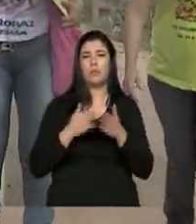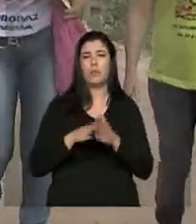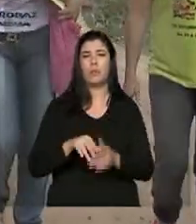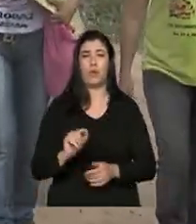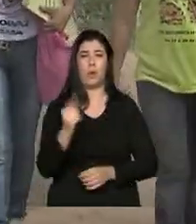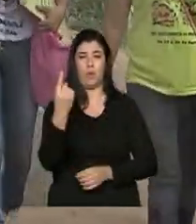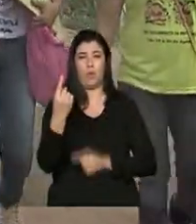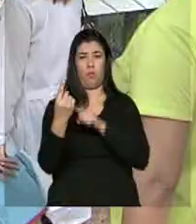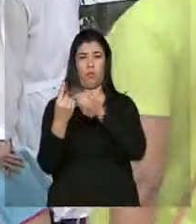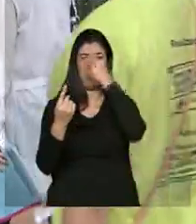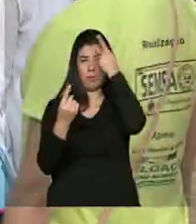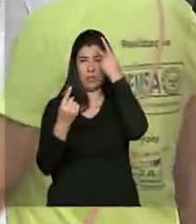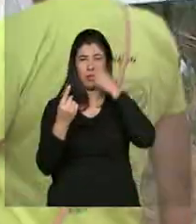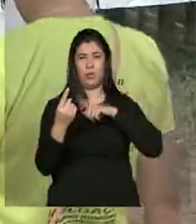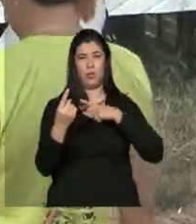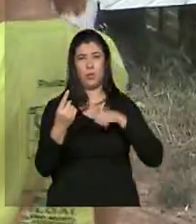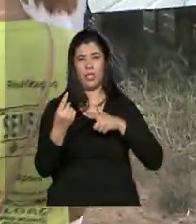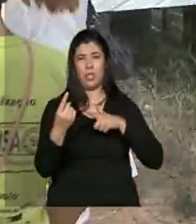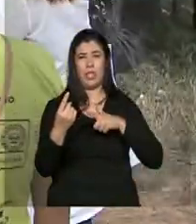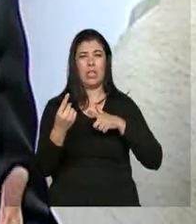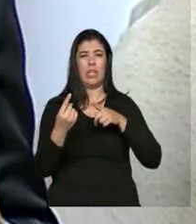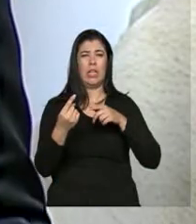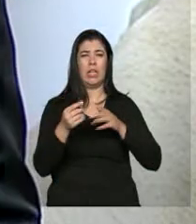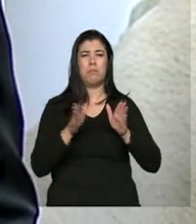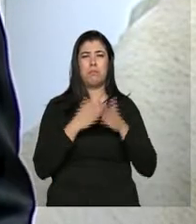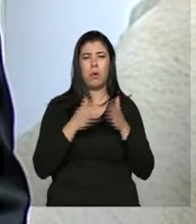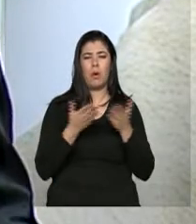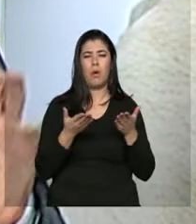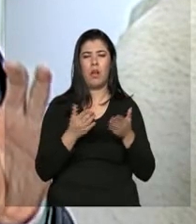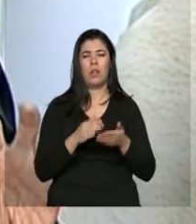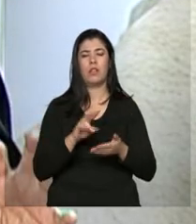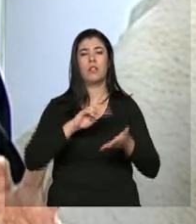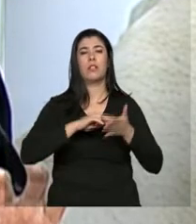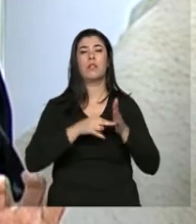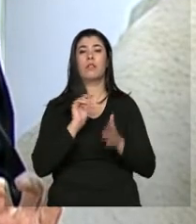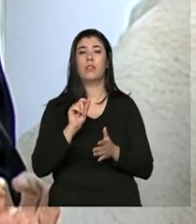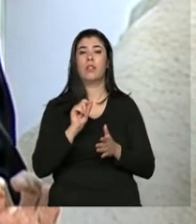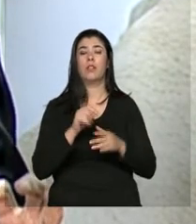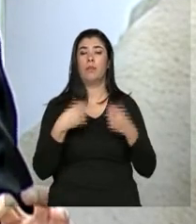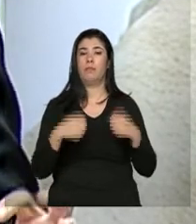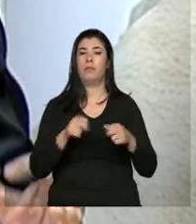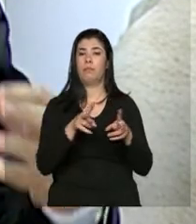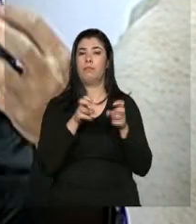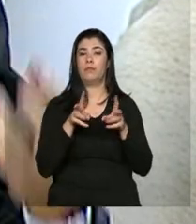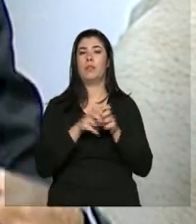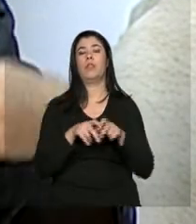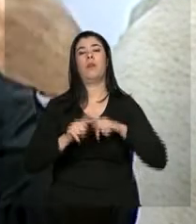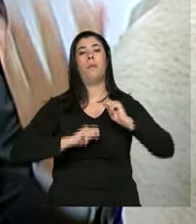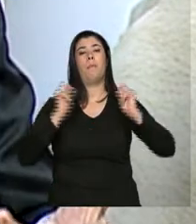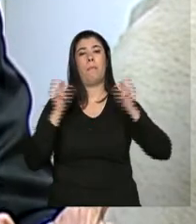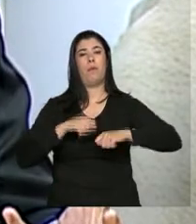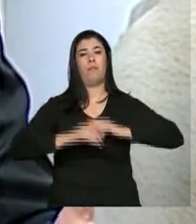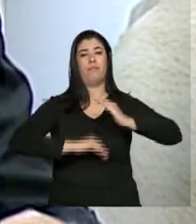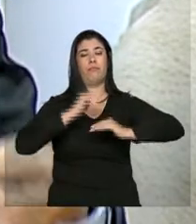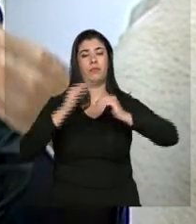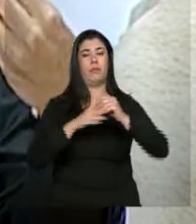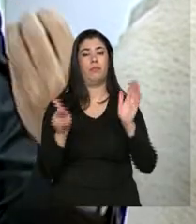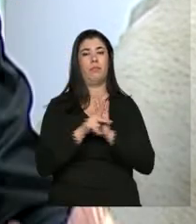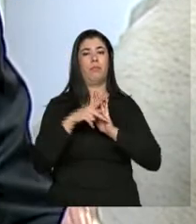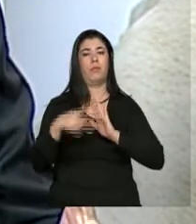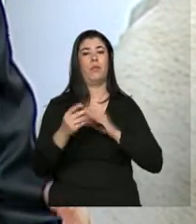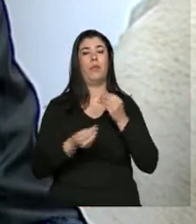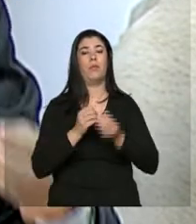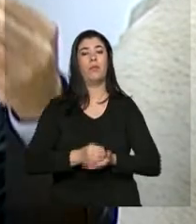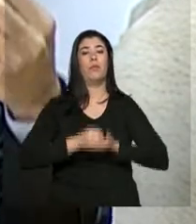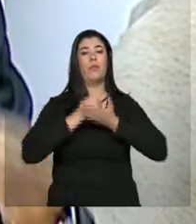habitantes vive em situação de extrema pobreza. Significa identificar a possibilidade de ampliação da